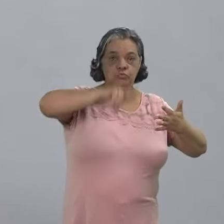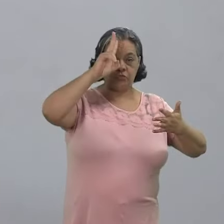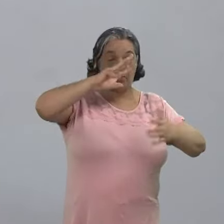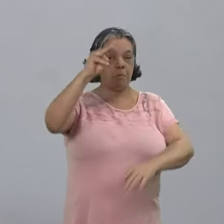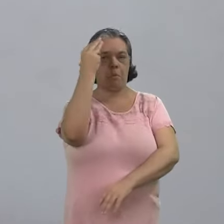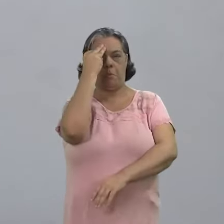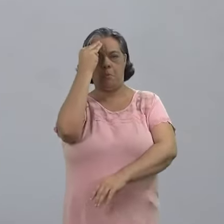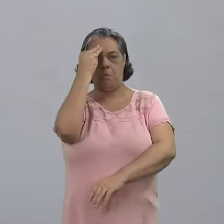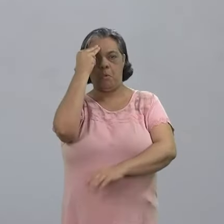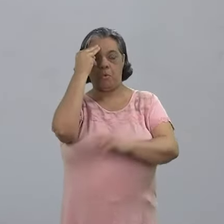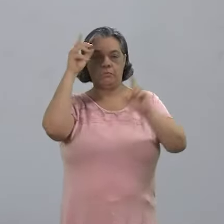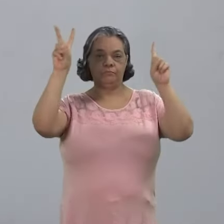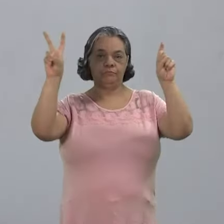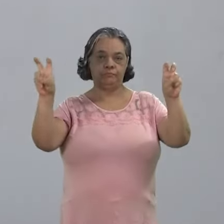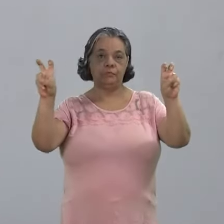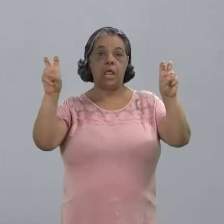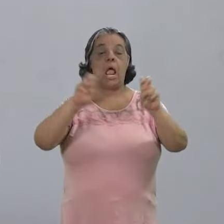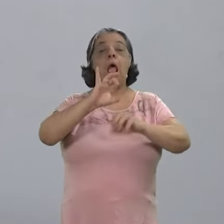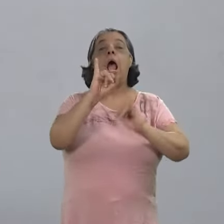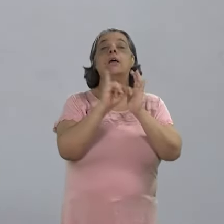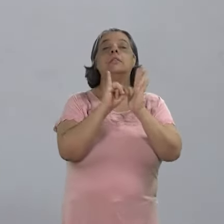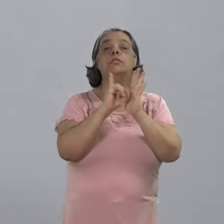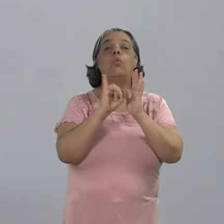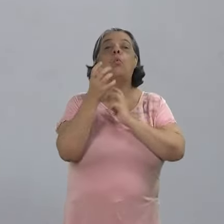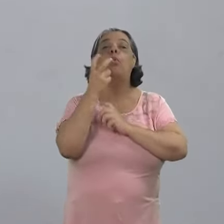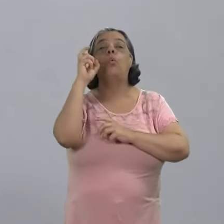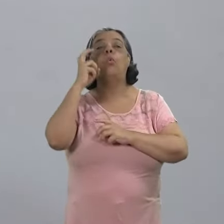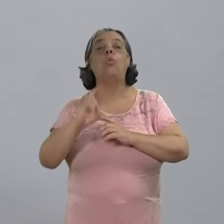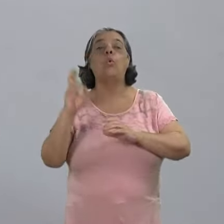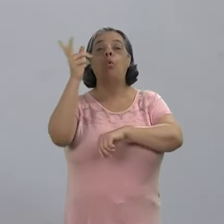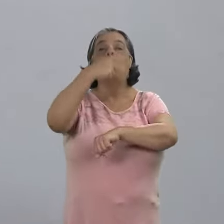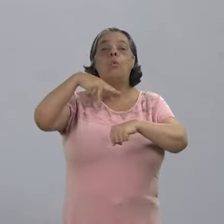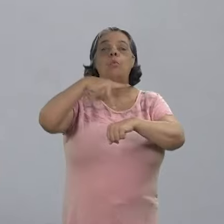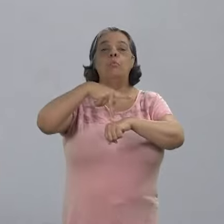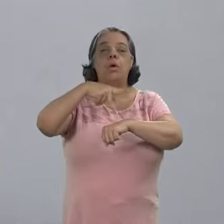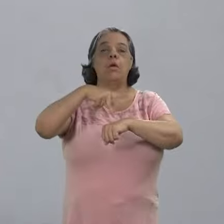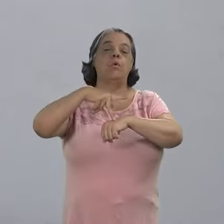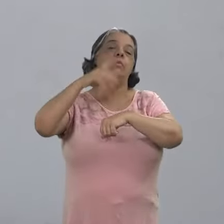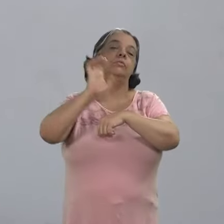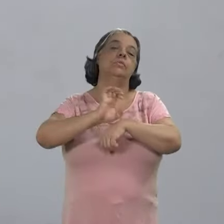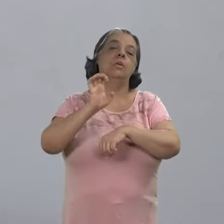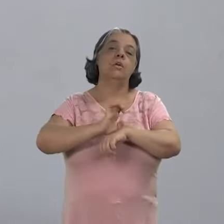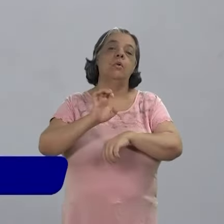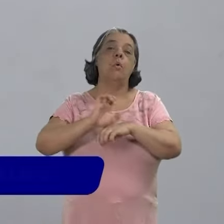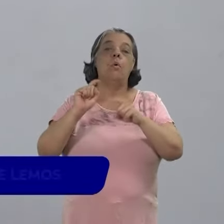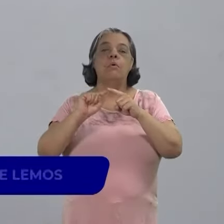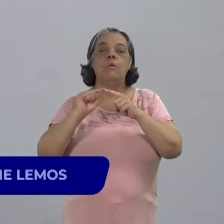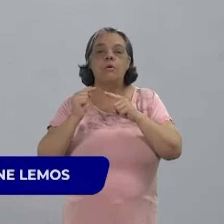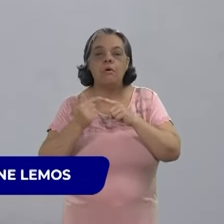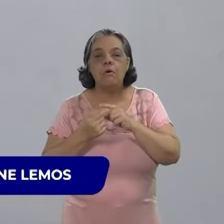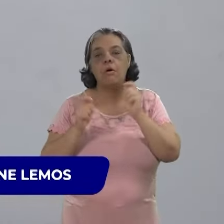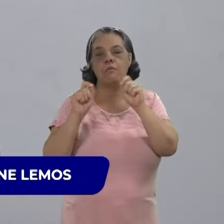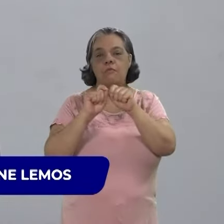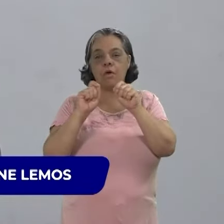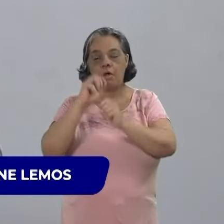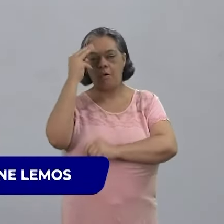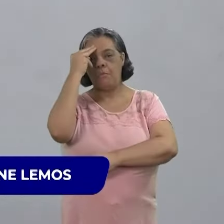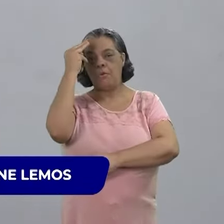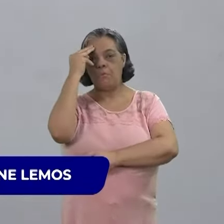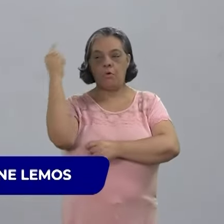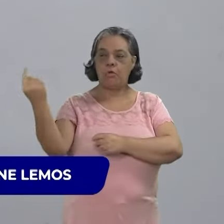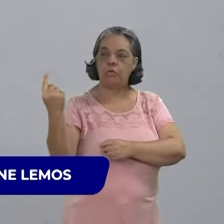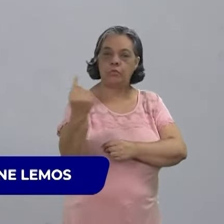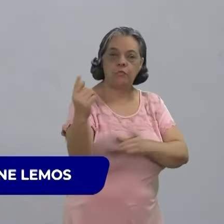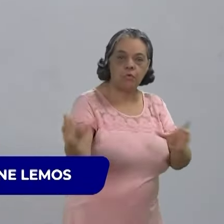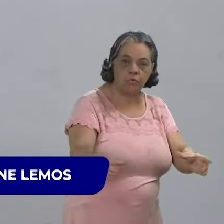História e Memória, abre aspas, A identidade cultural de um país, estado, cidade ou comunidade se faz